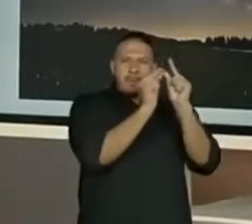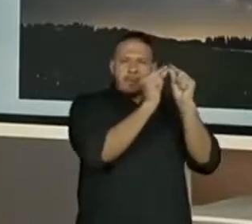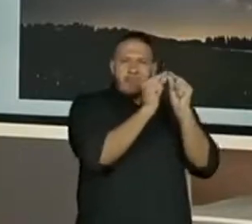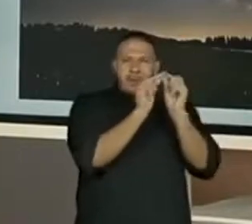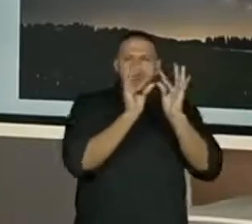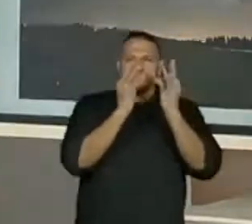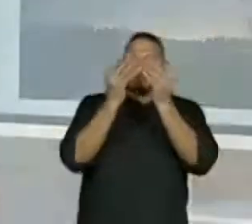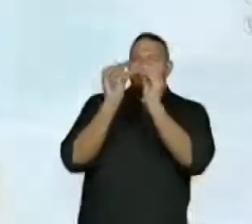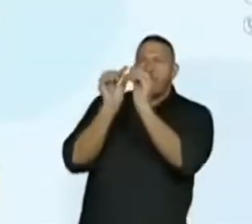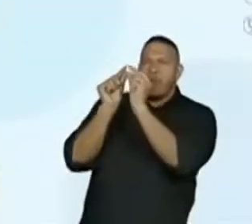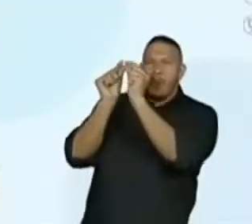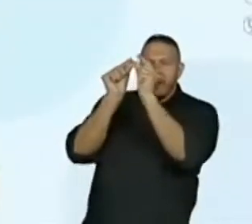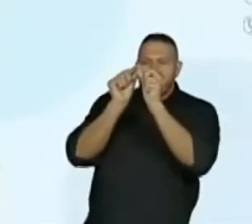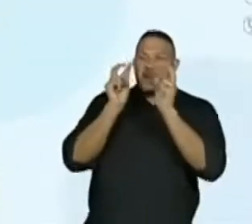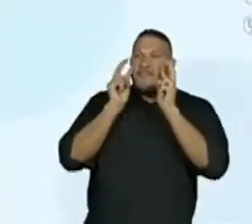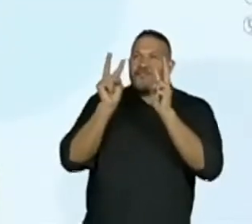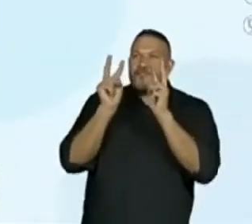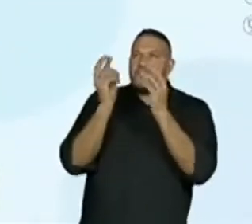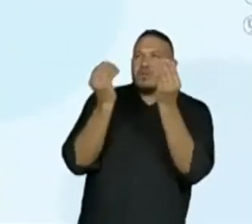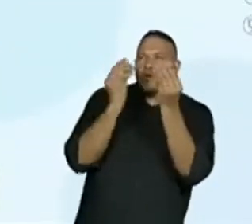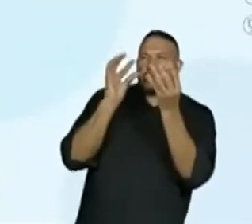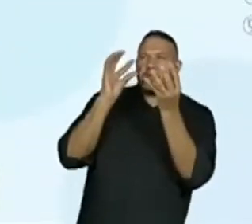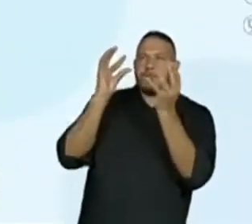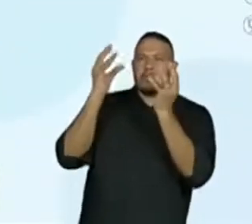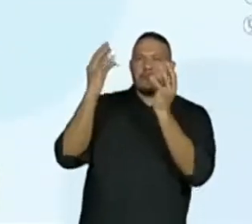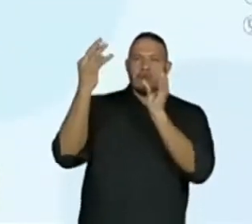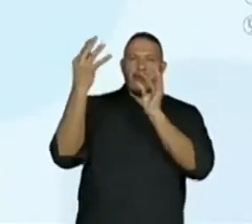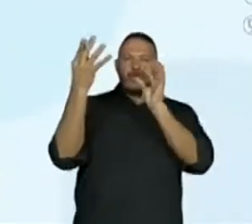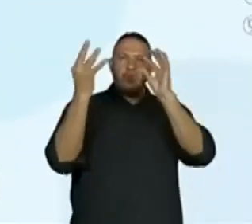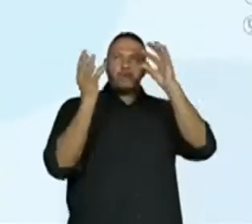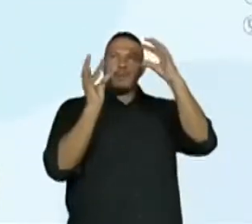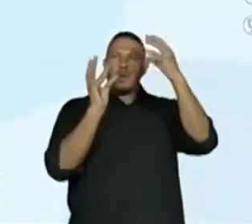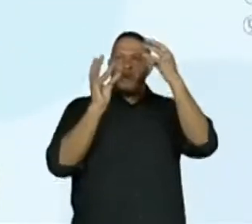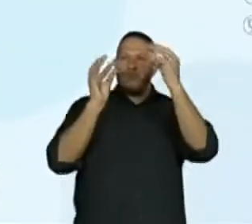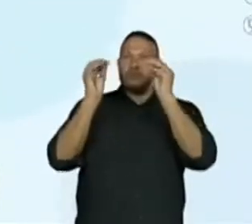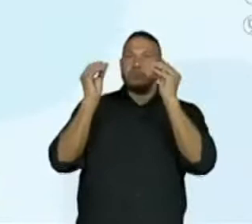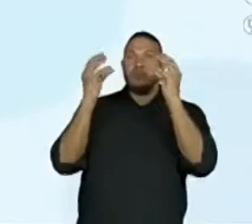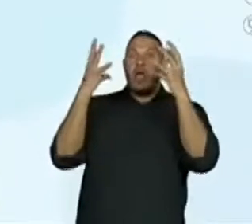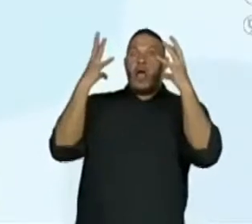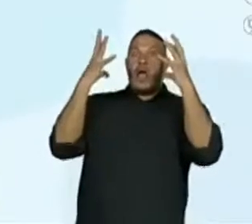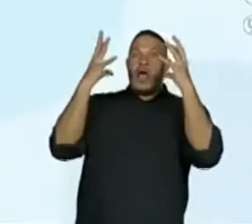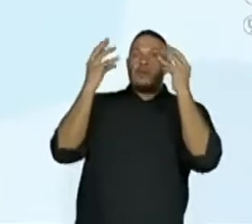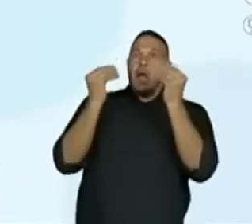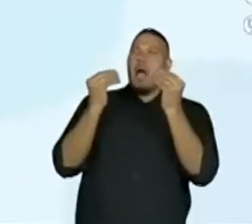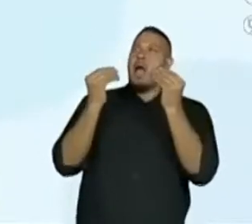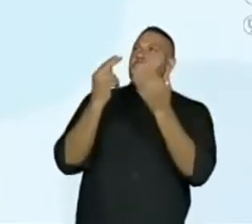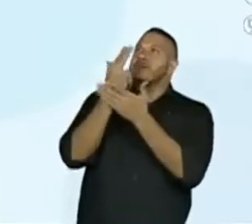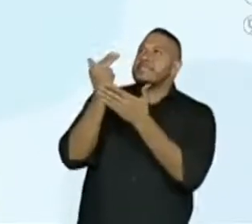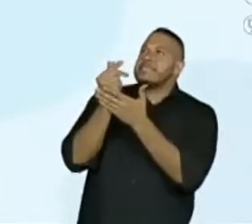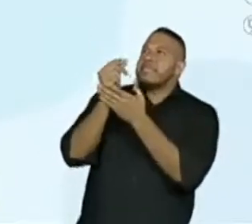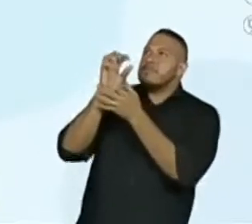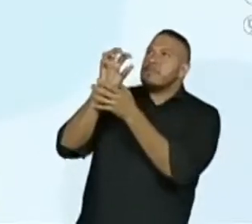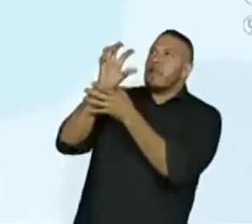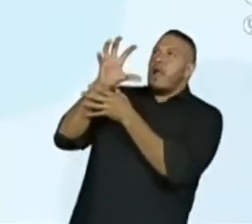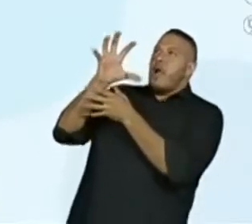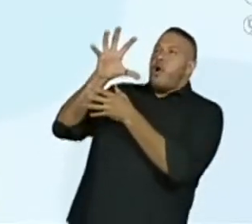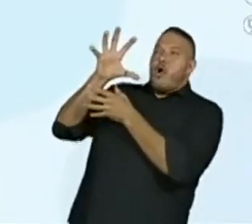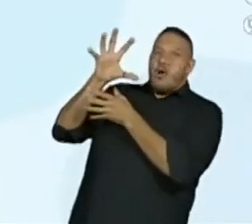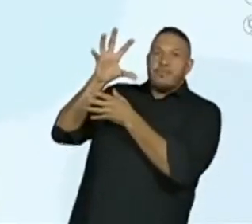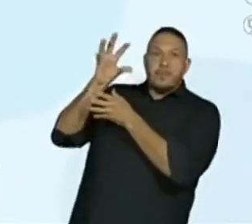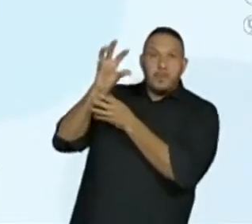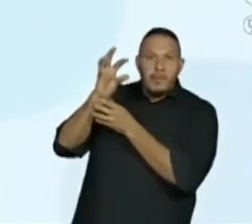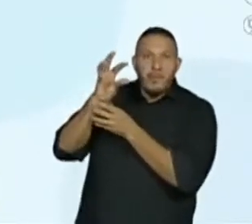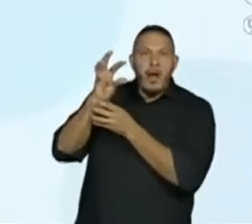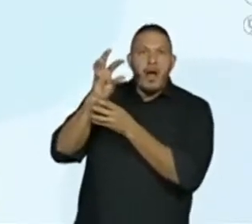a partir das suas posições e do quanto brilham? Olha só, o quão próximas